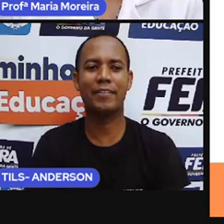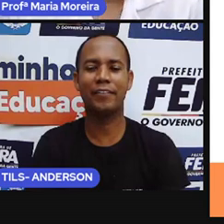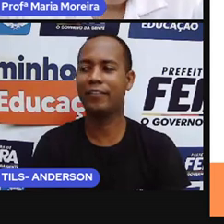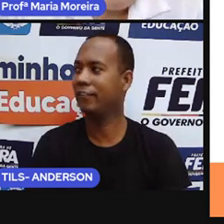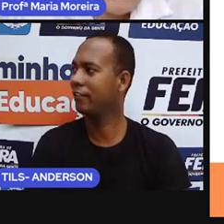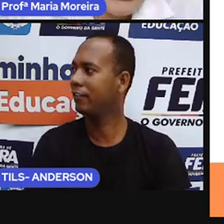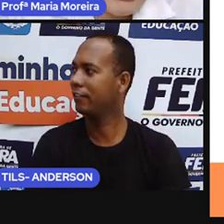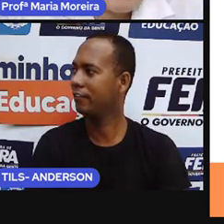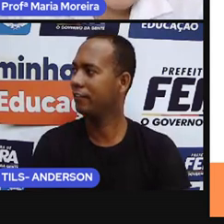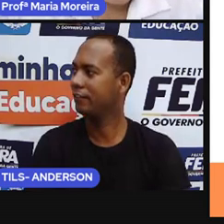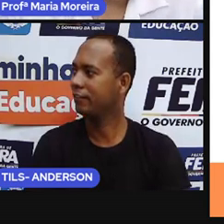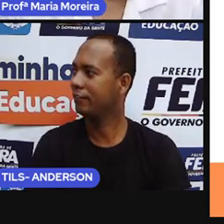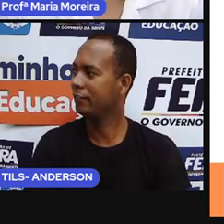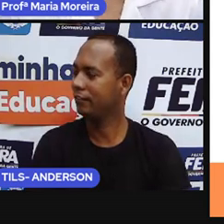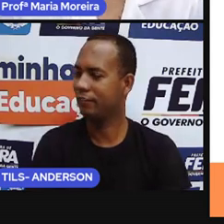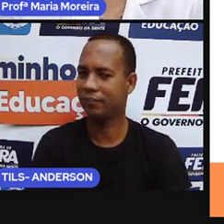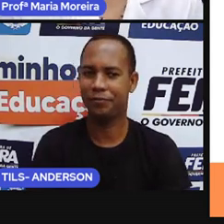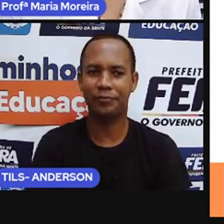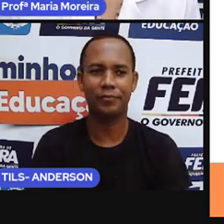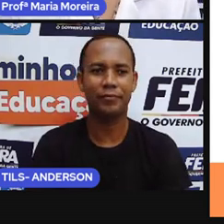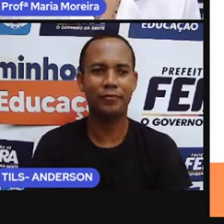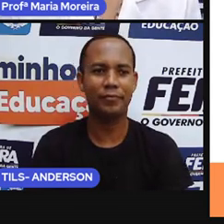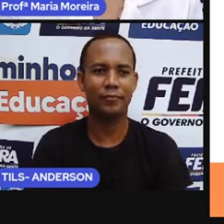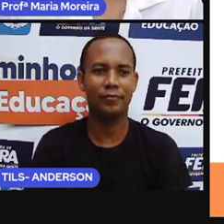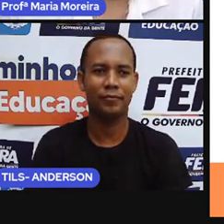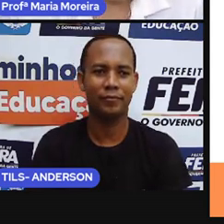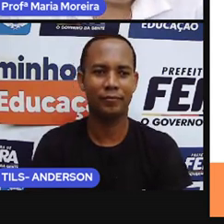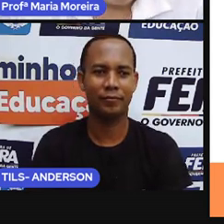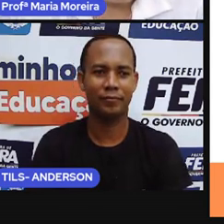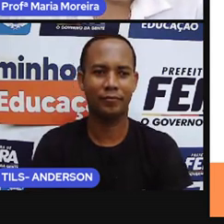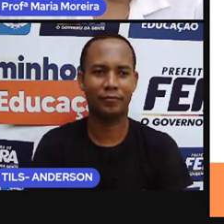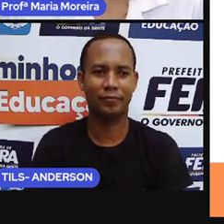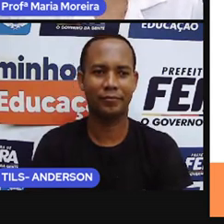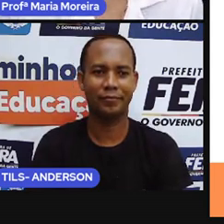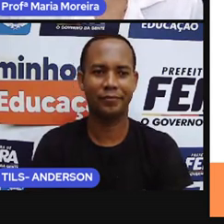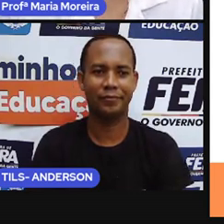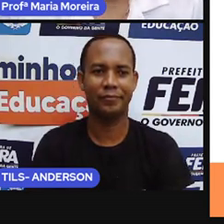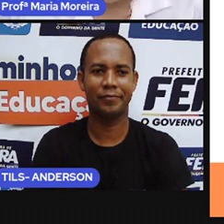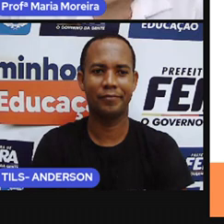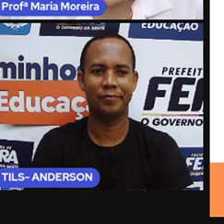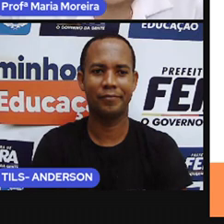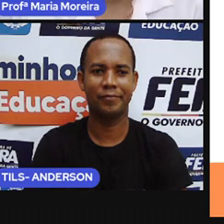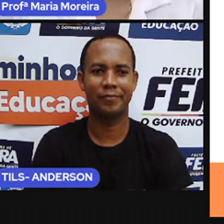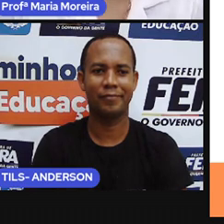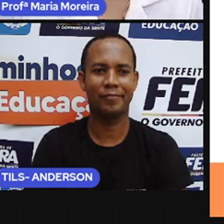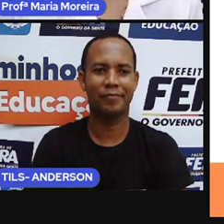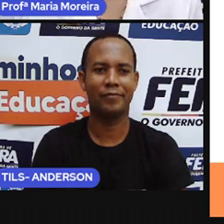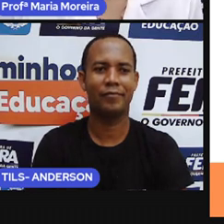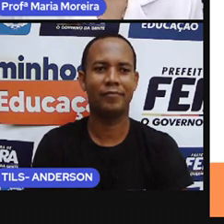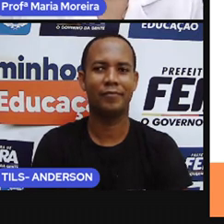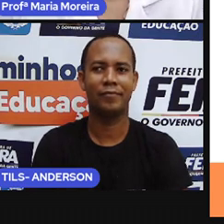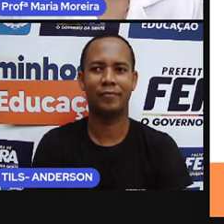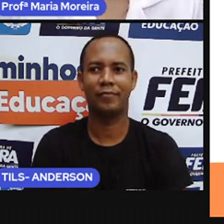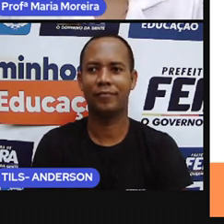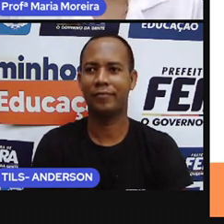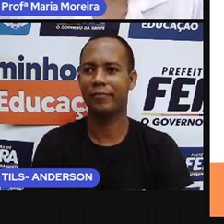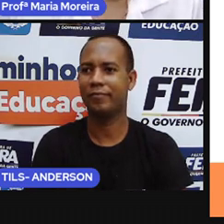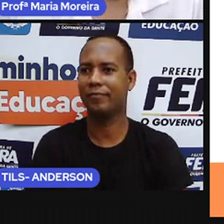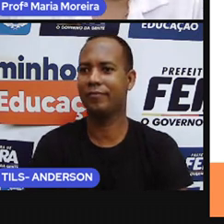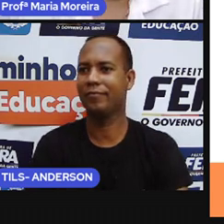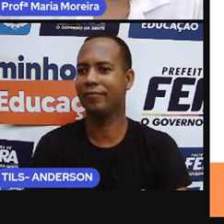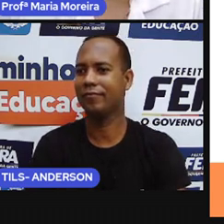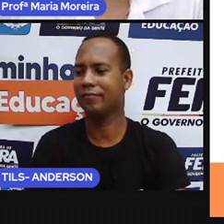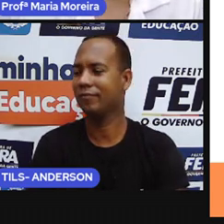Pronto. Eu não quero ser presa, não, viu? Eu não quero ser presa, não. meninos, eu vou pegar a sua fina, não. Pronto.